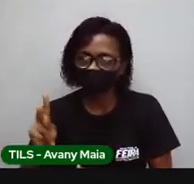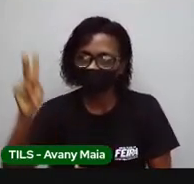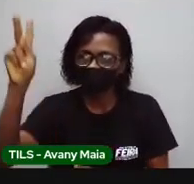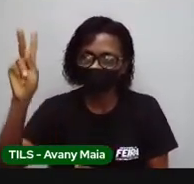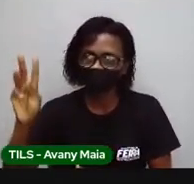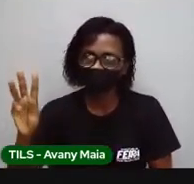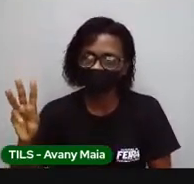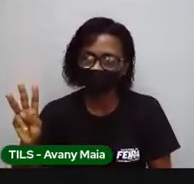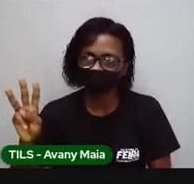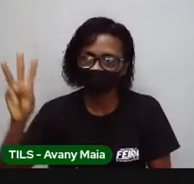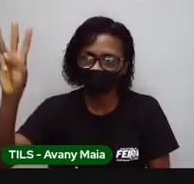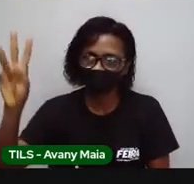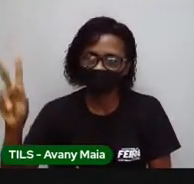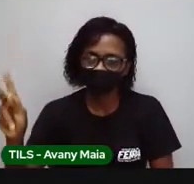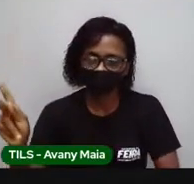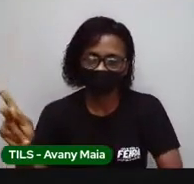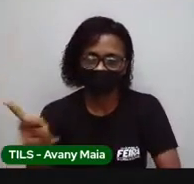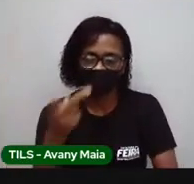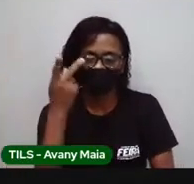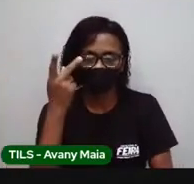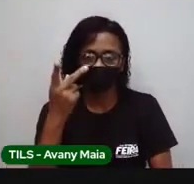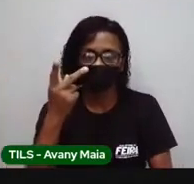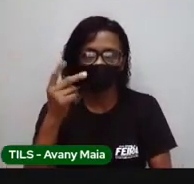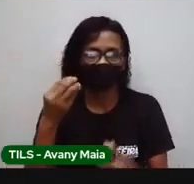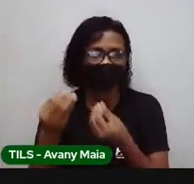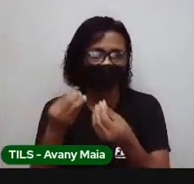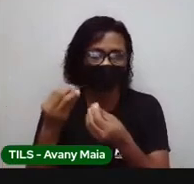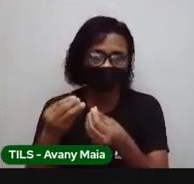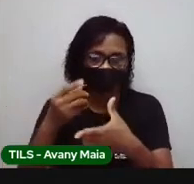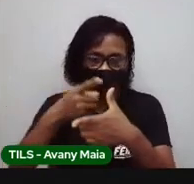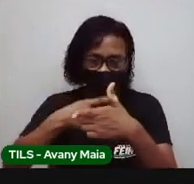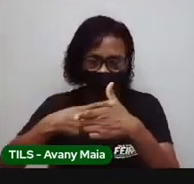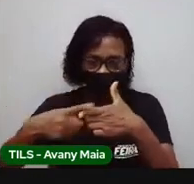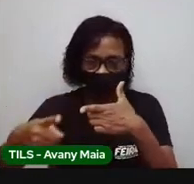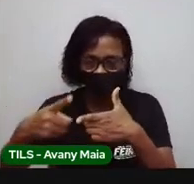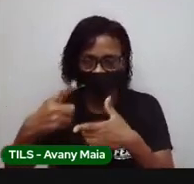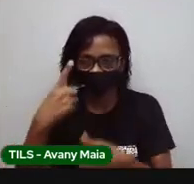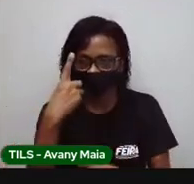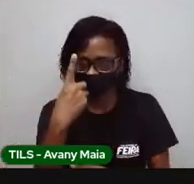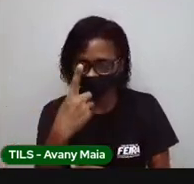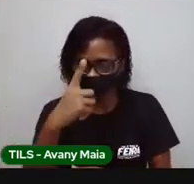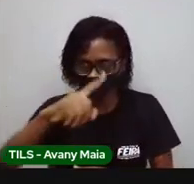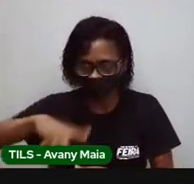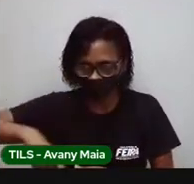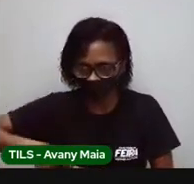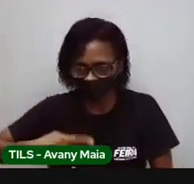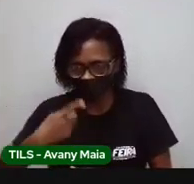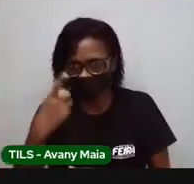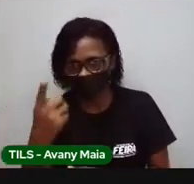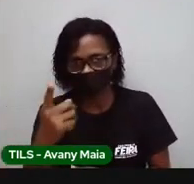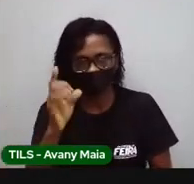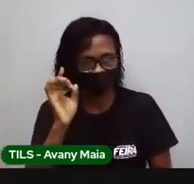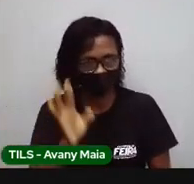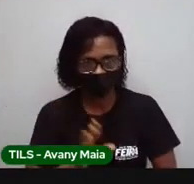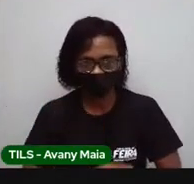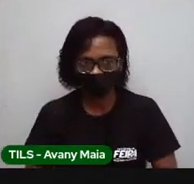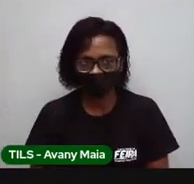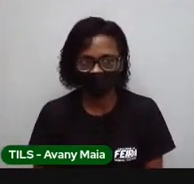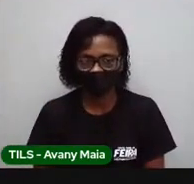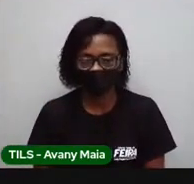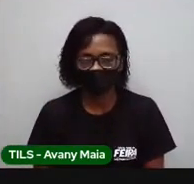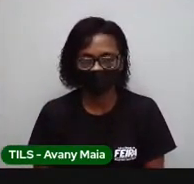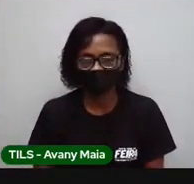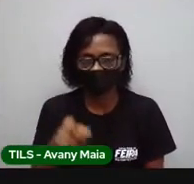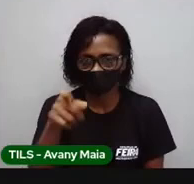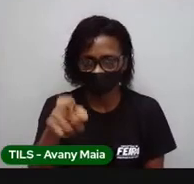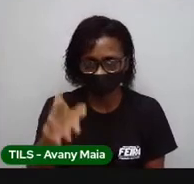É só sair dividindo por mil. Tá bom? E depois disso, é interessante também você pensar, já